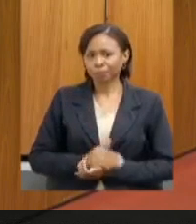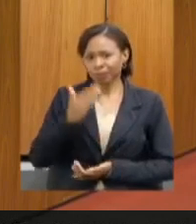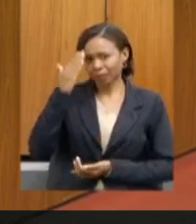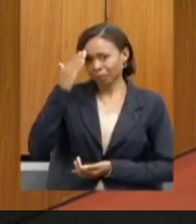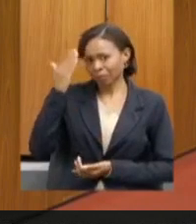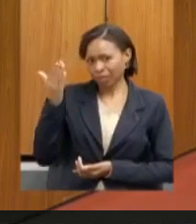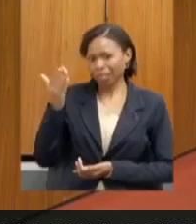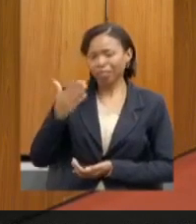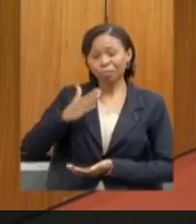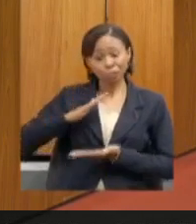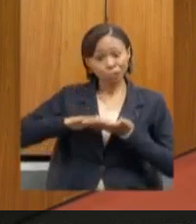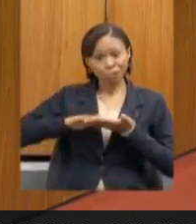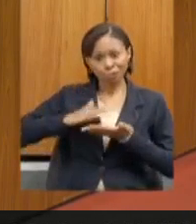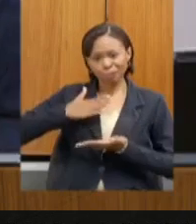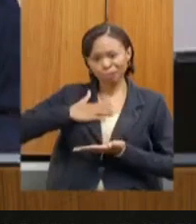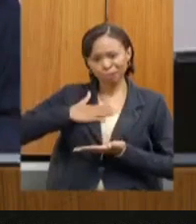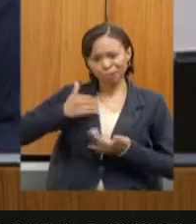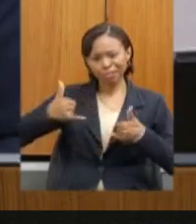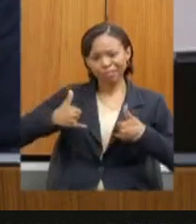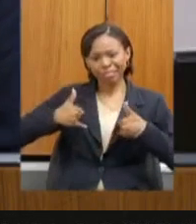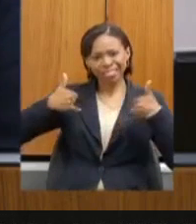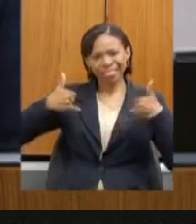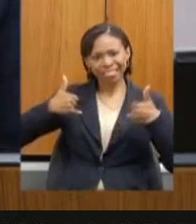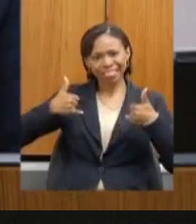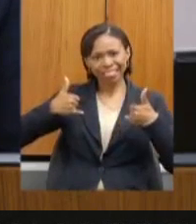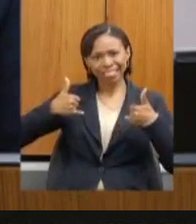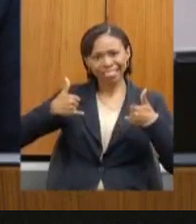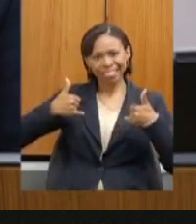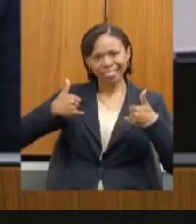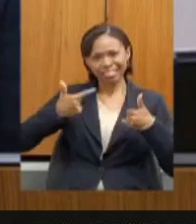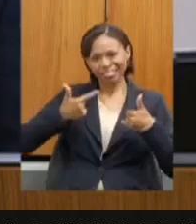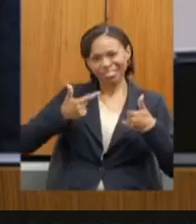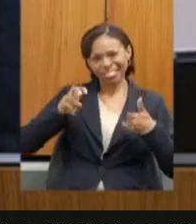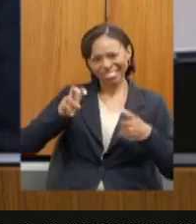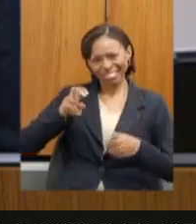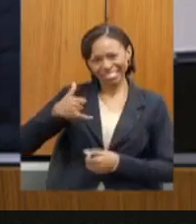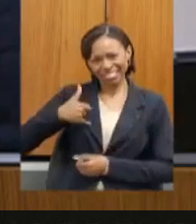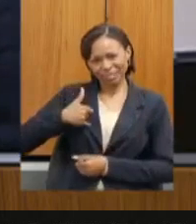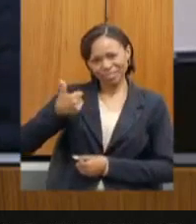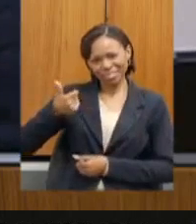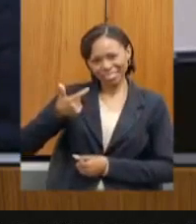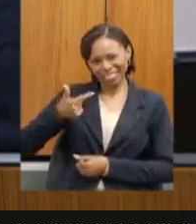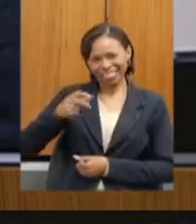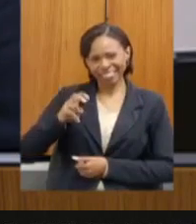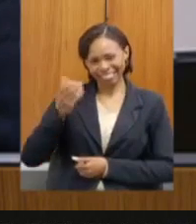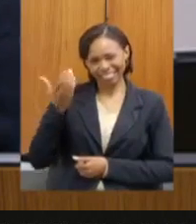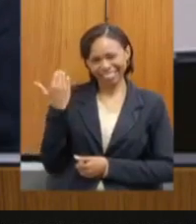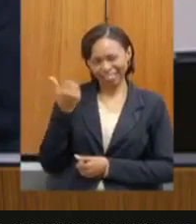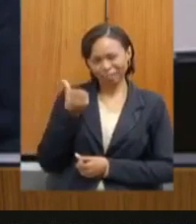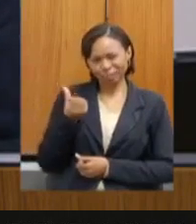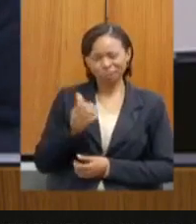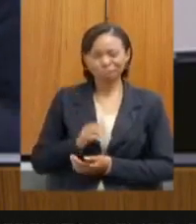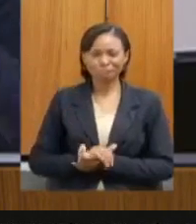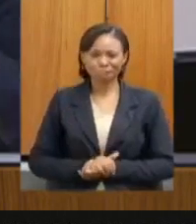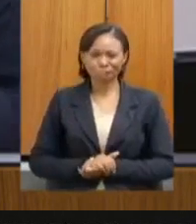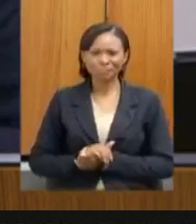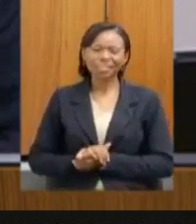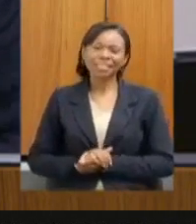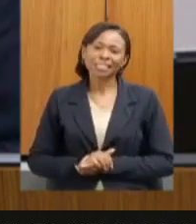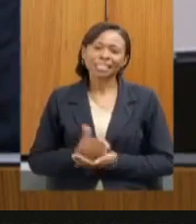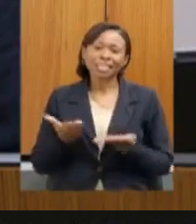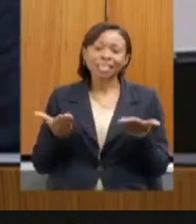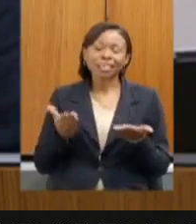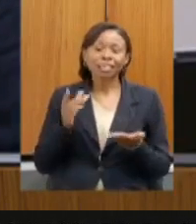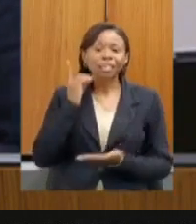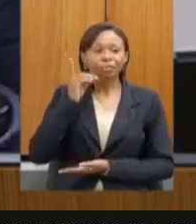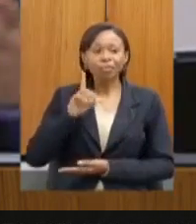por me parabenizar pelo meu aniversário de 25 anos, sexta-feira. Faço a palavra agora a Leninha, nossa querida